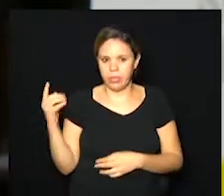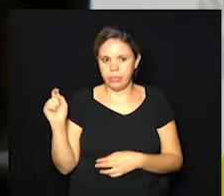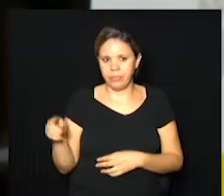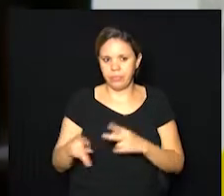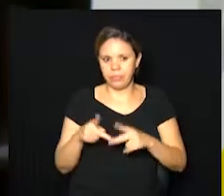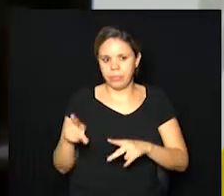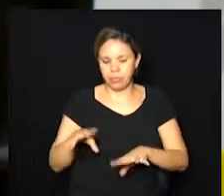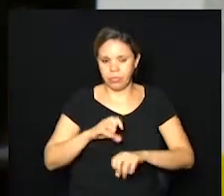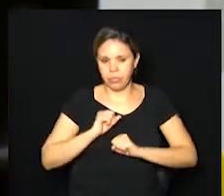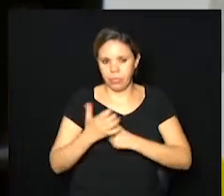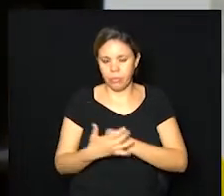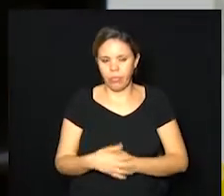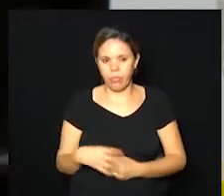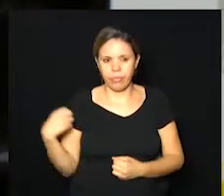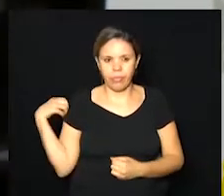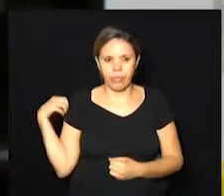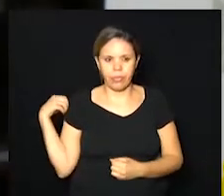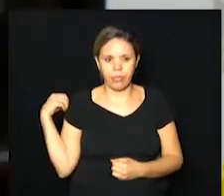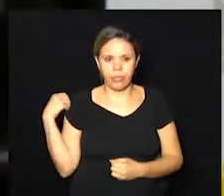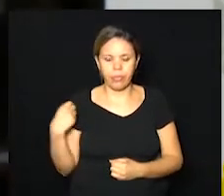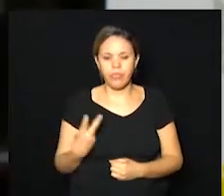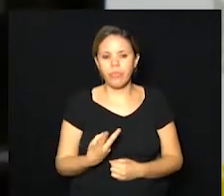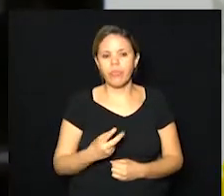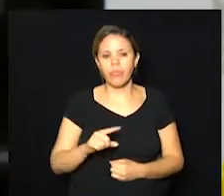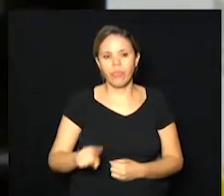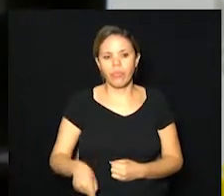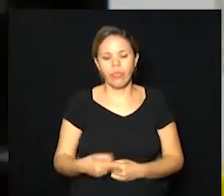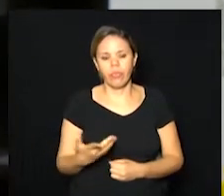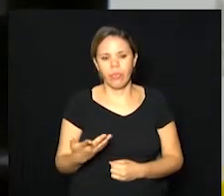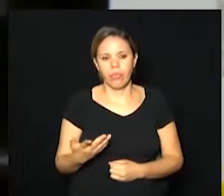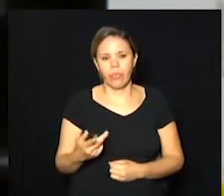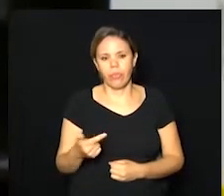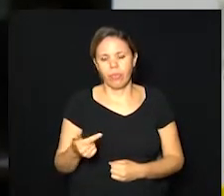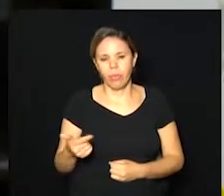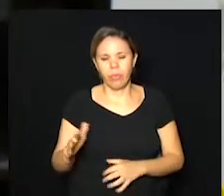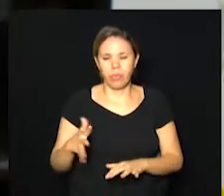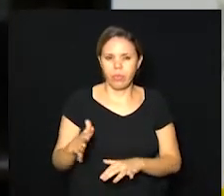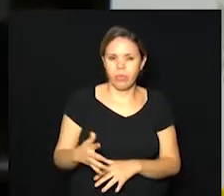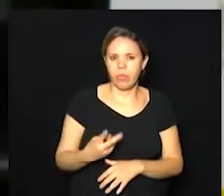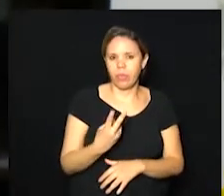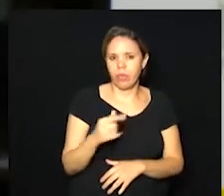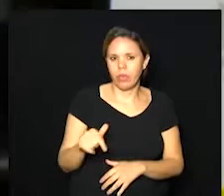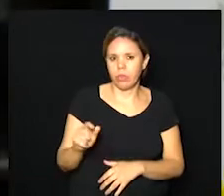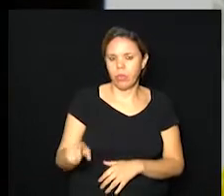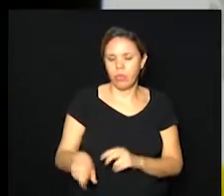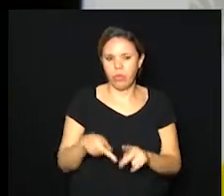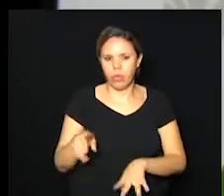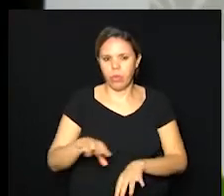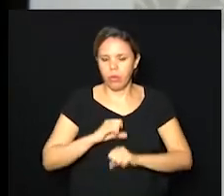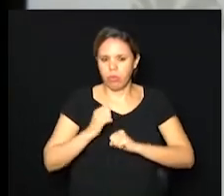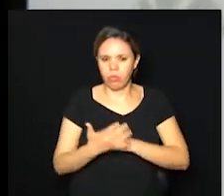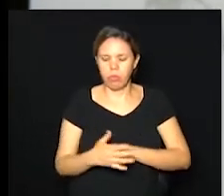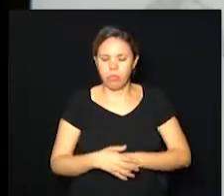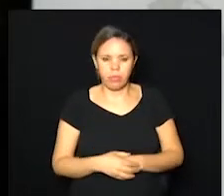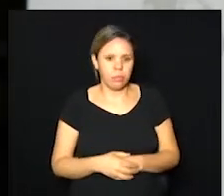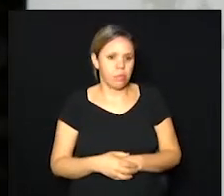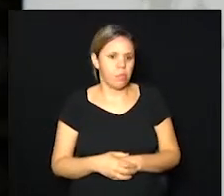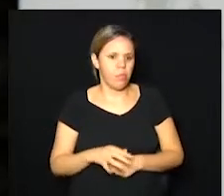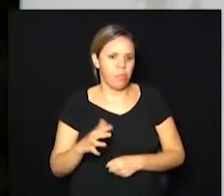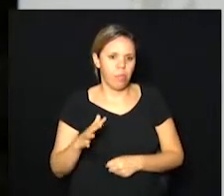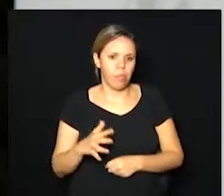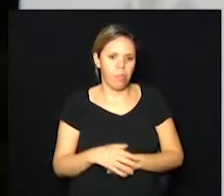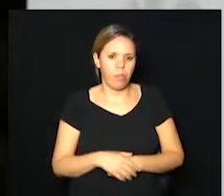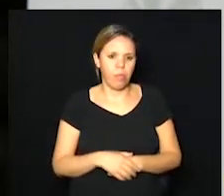pessoas né 2,22% nós temos aí por volta de 27 mil pessoas 27 mil